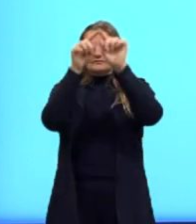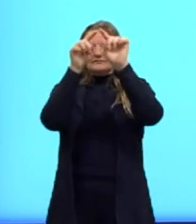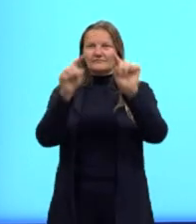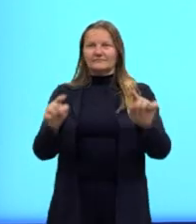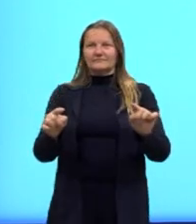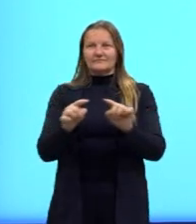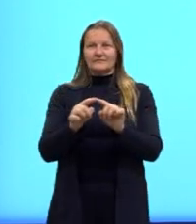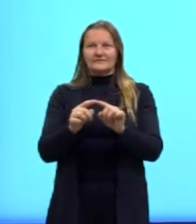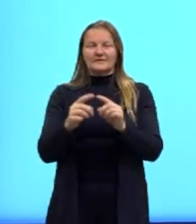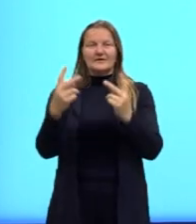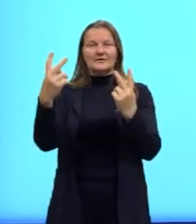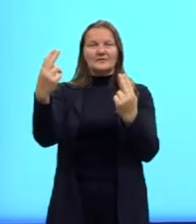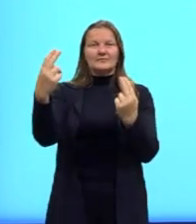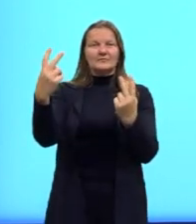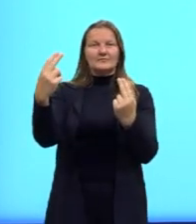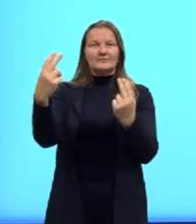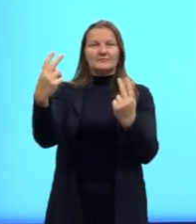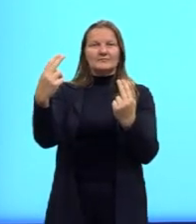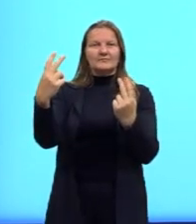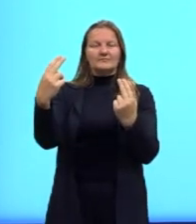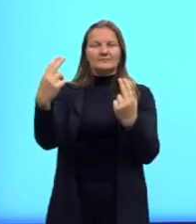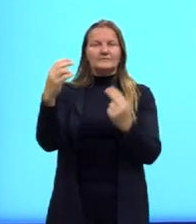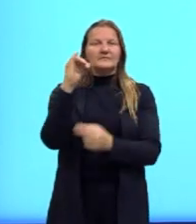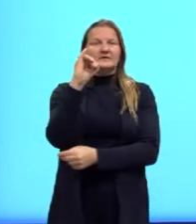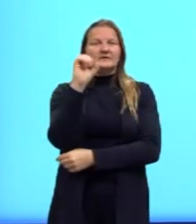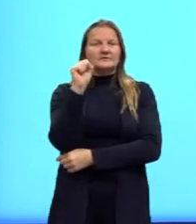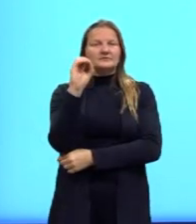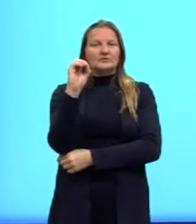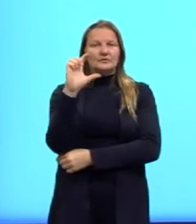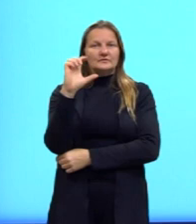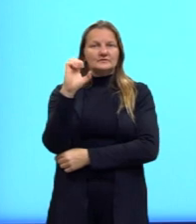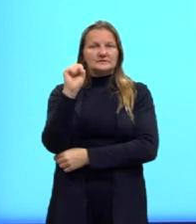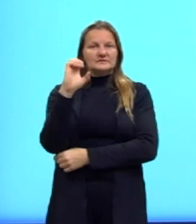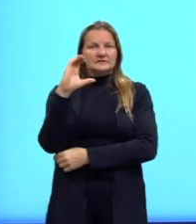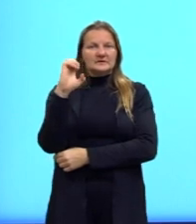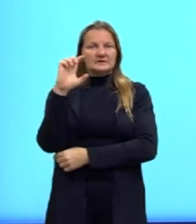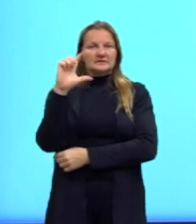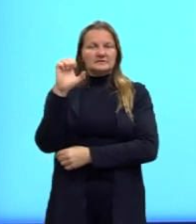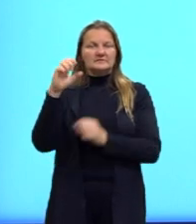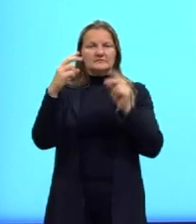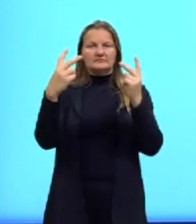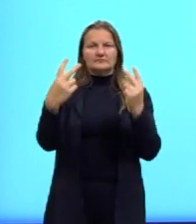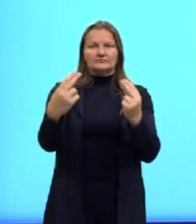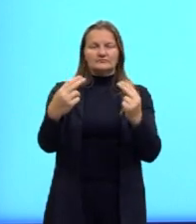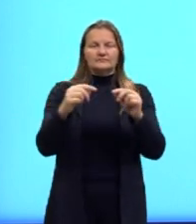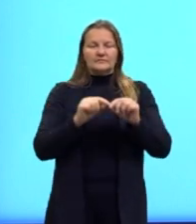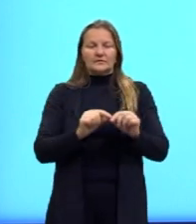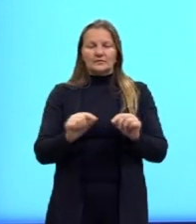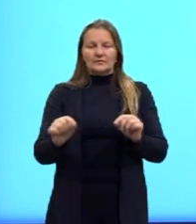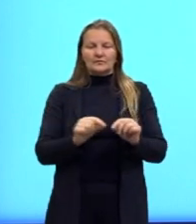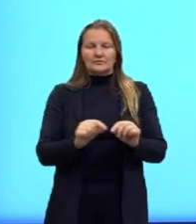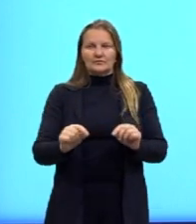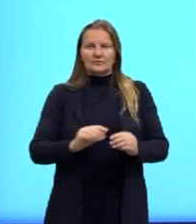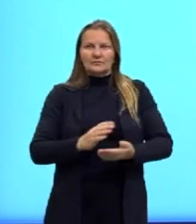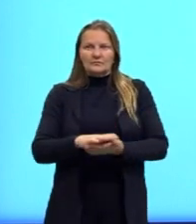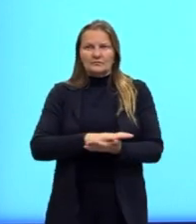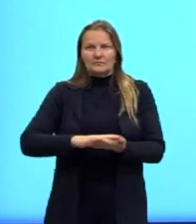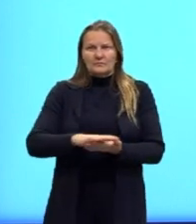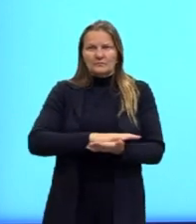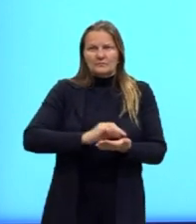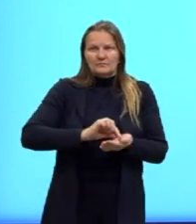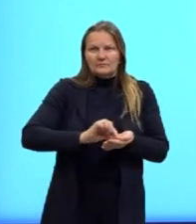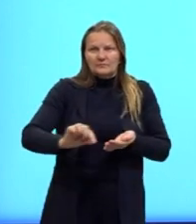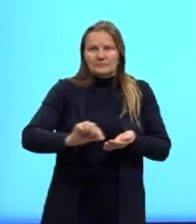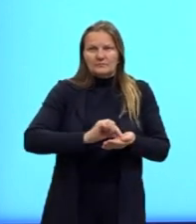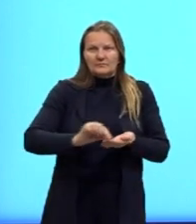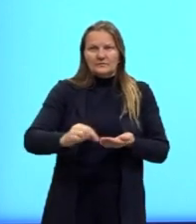dois lados iguais, ele é chamado de triângulo isósceles, tá? O terceiro lado, que seria a base, é o lado diferente,